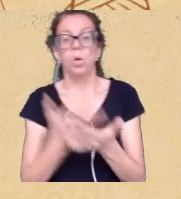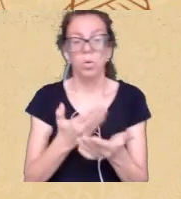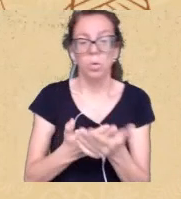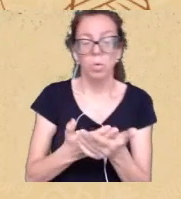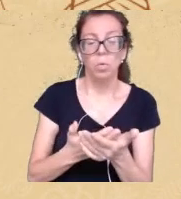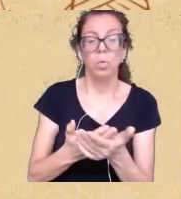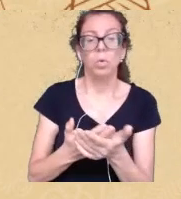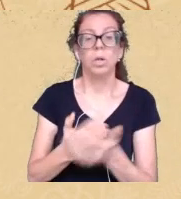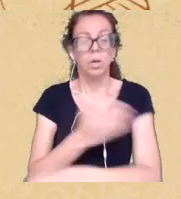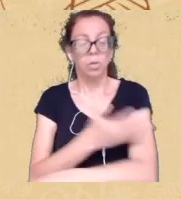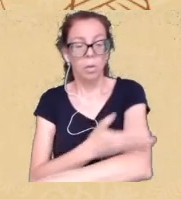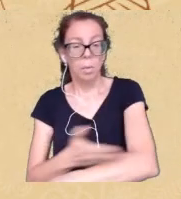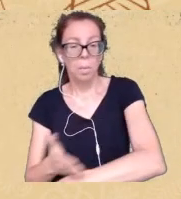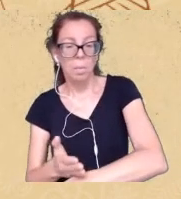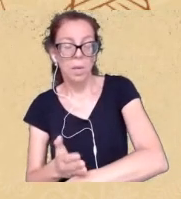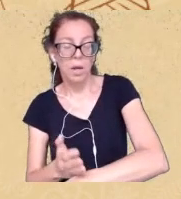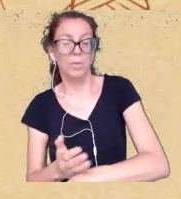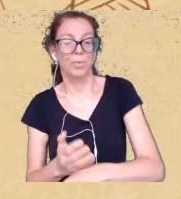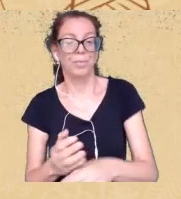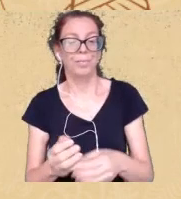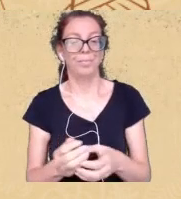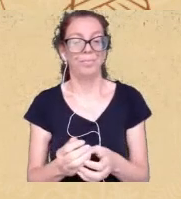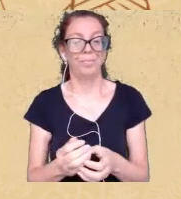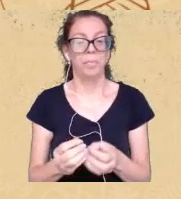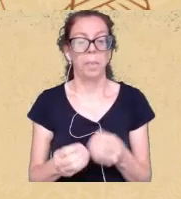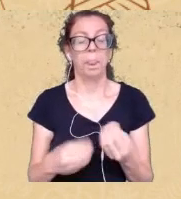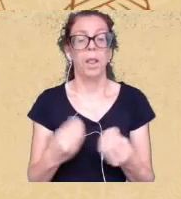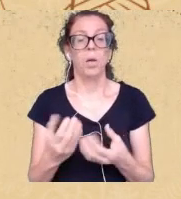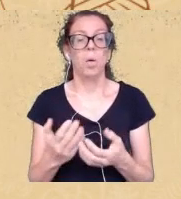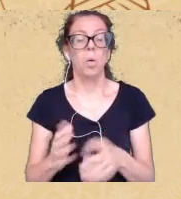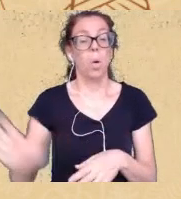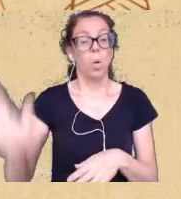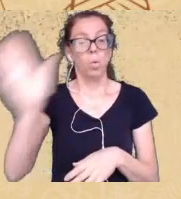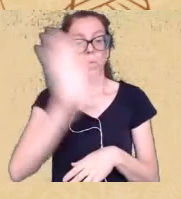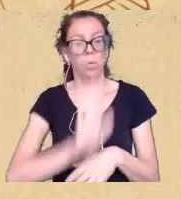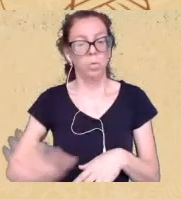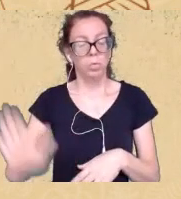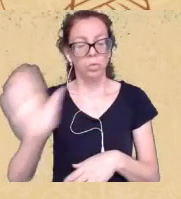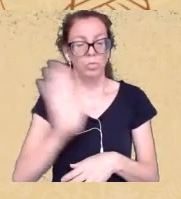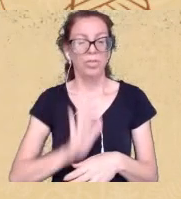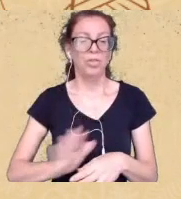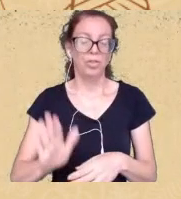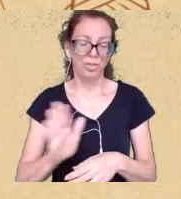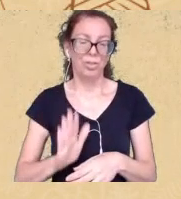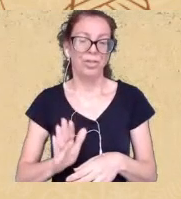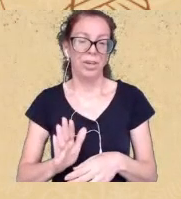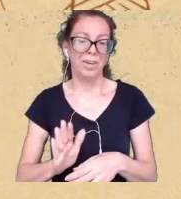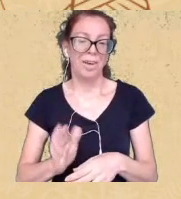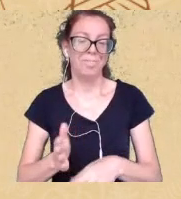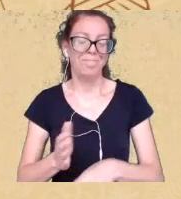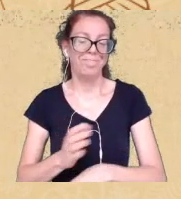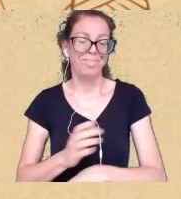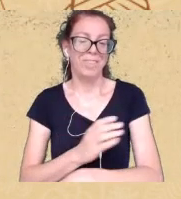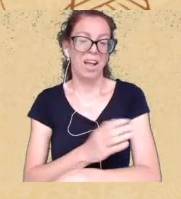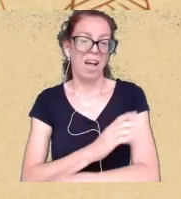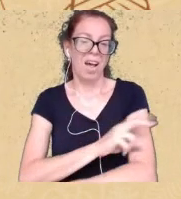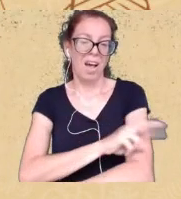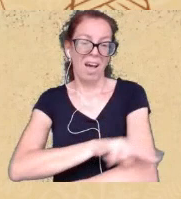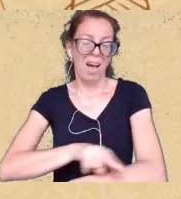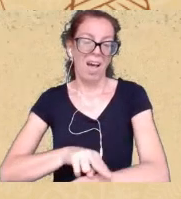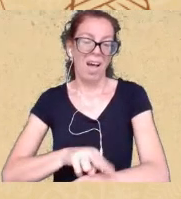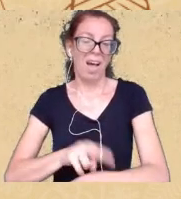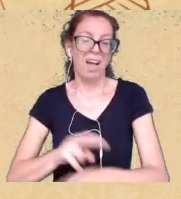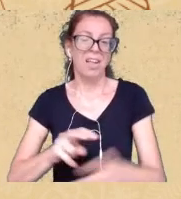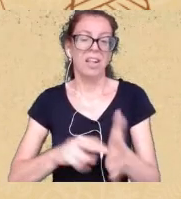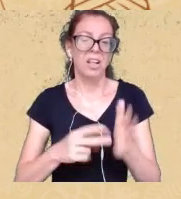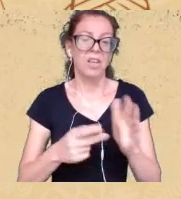pensa como que num geral no lugar de branquitude a raça é sinônimo de humano e aí quando esse humano não é branco